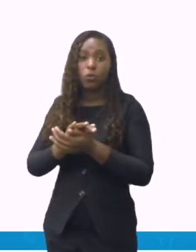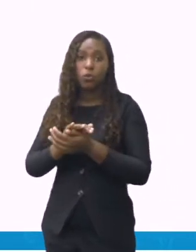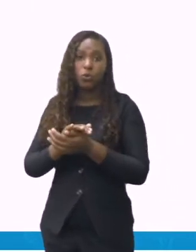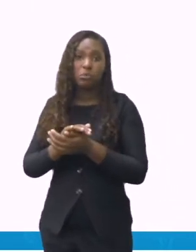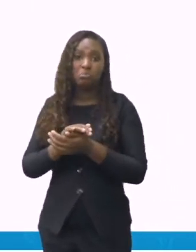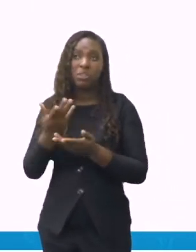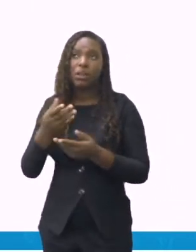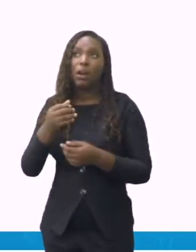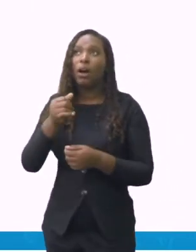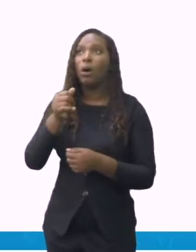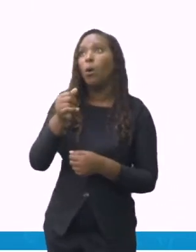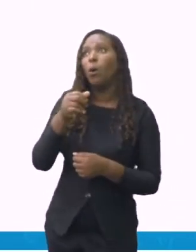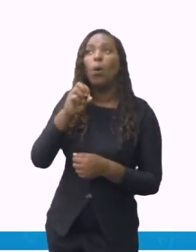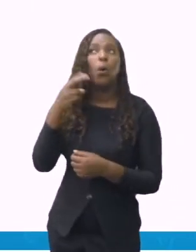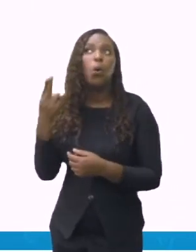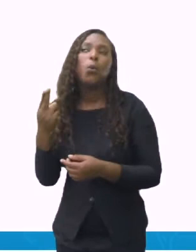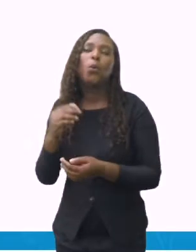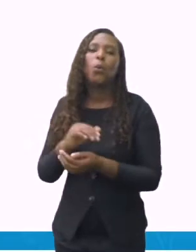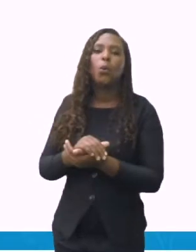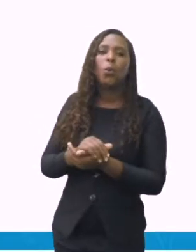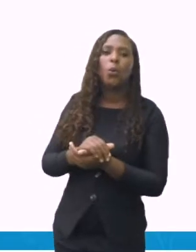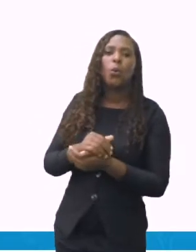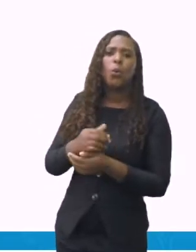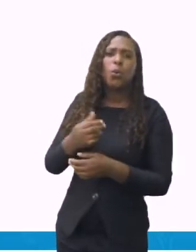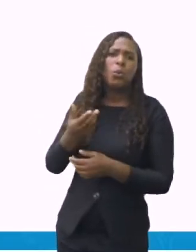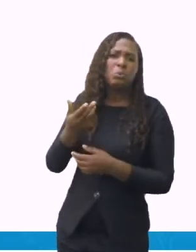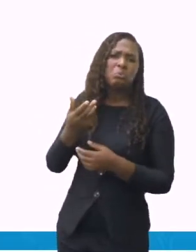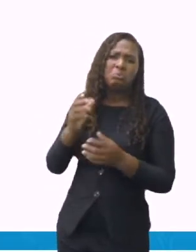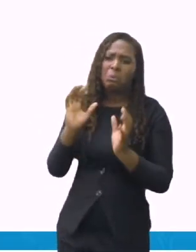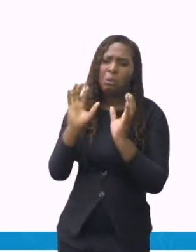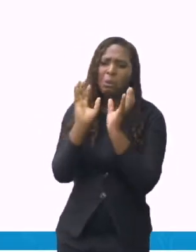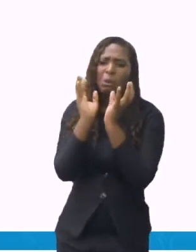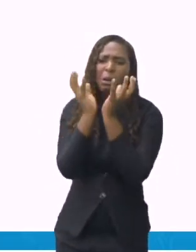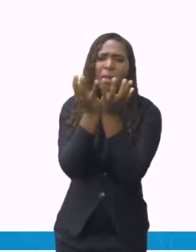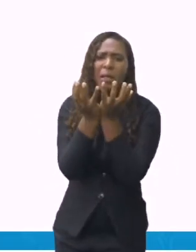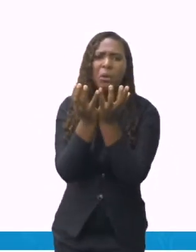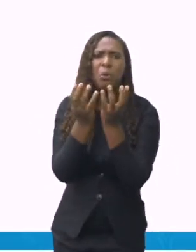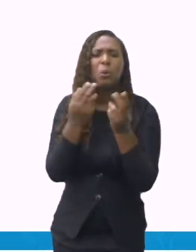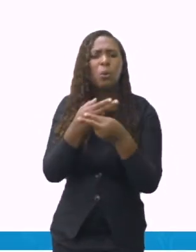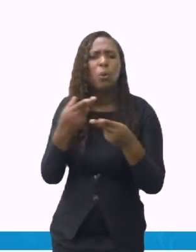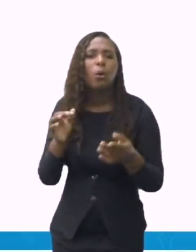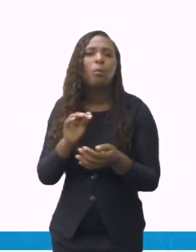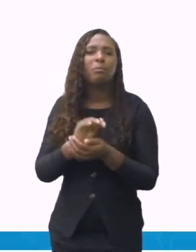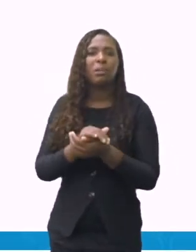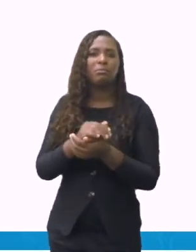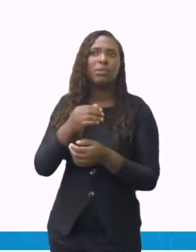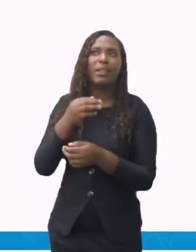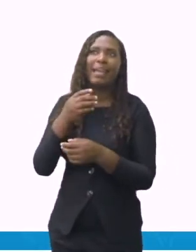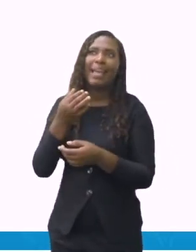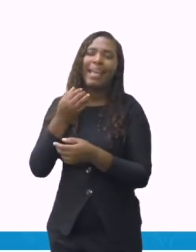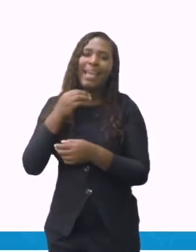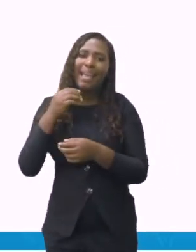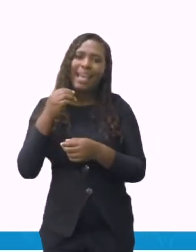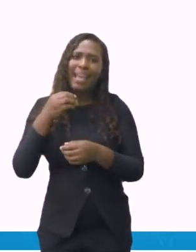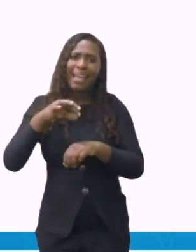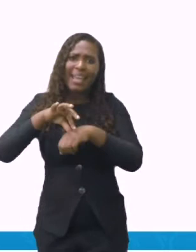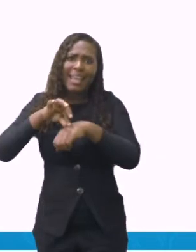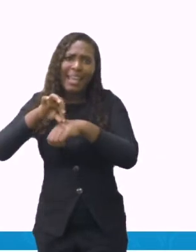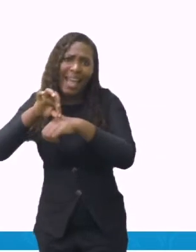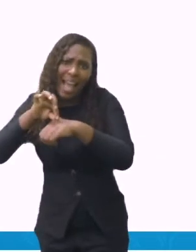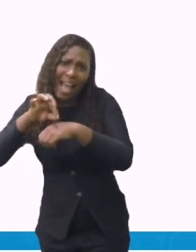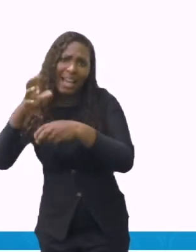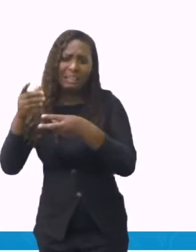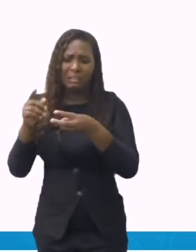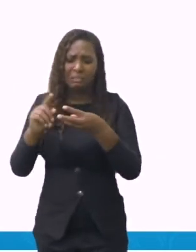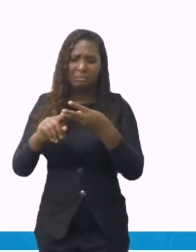legumes, eu vou precisar de carne moída, vou precisar de sal. O que é que eu vou precisar? Eu posso